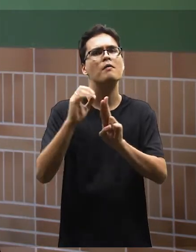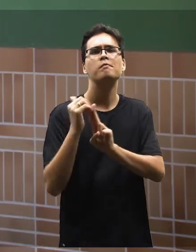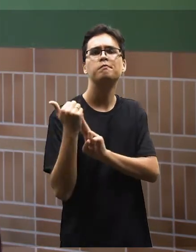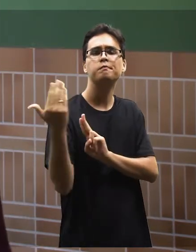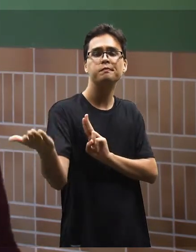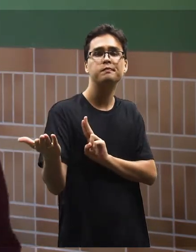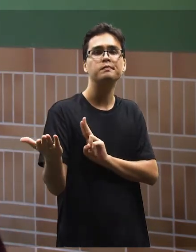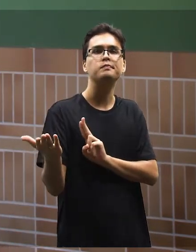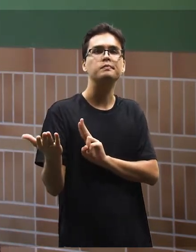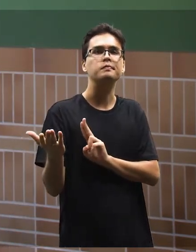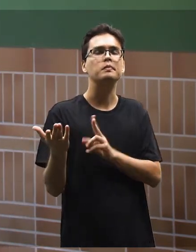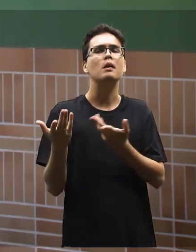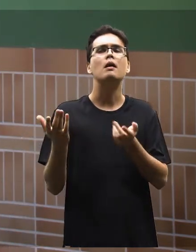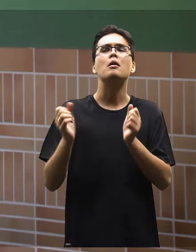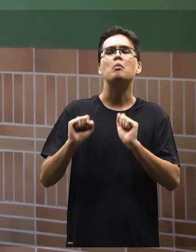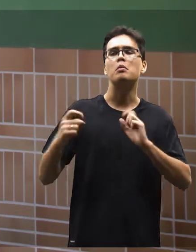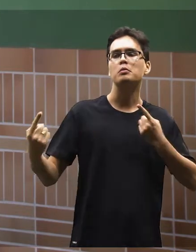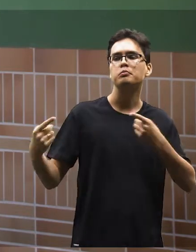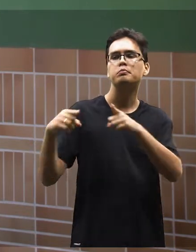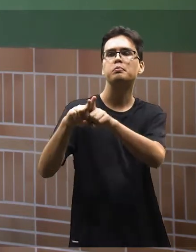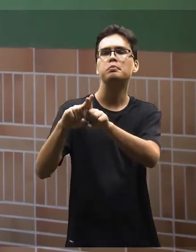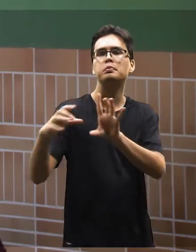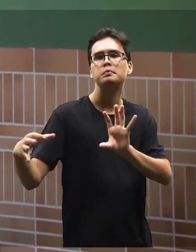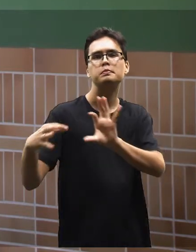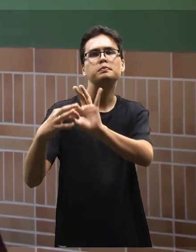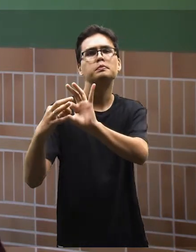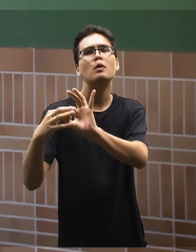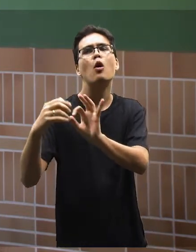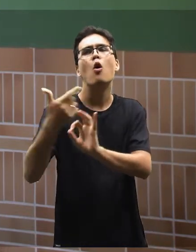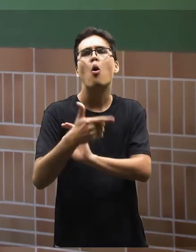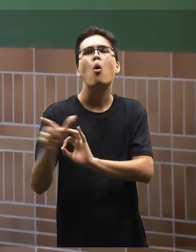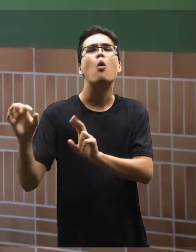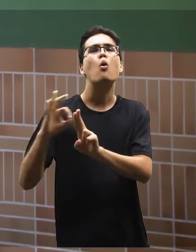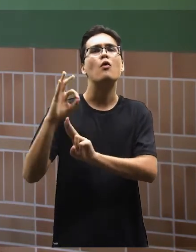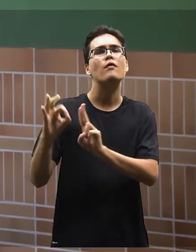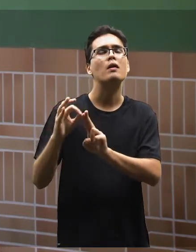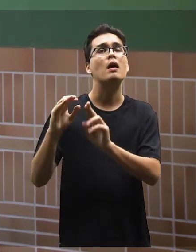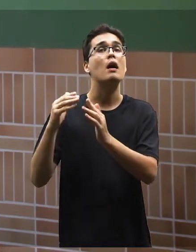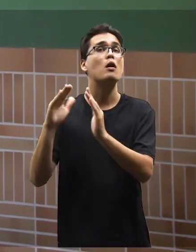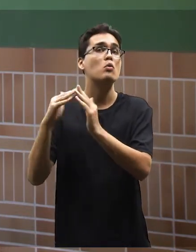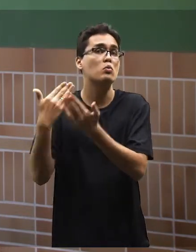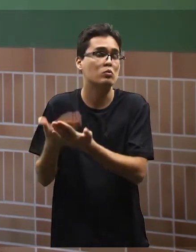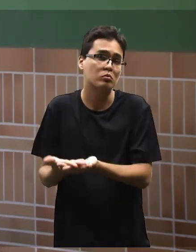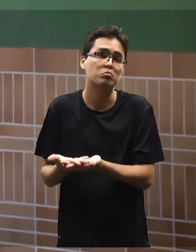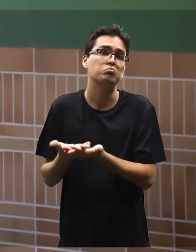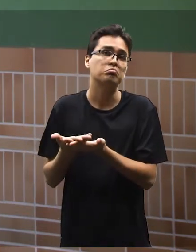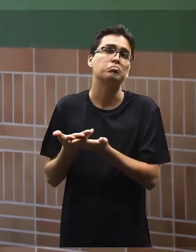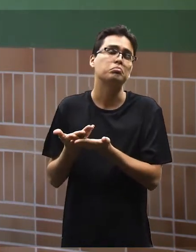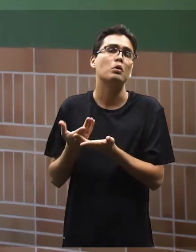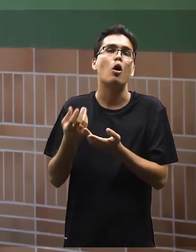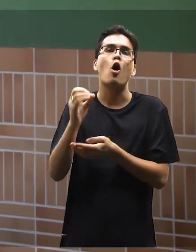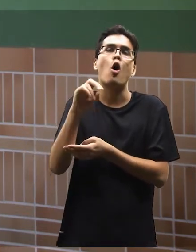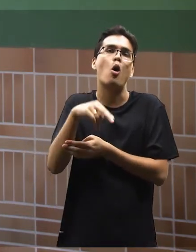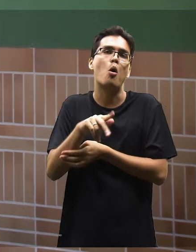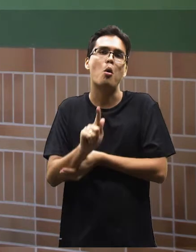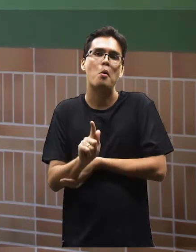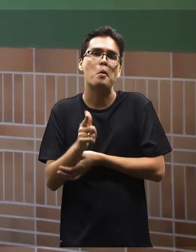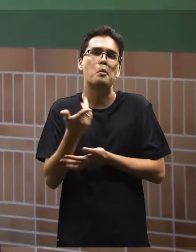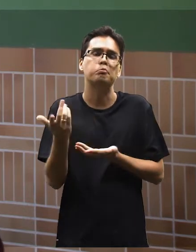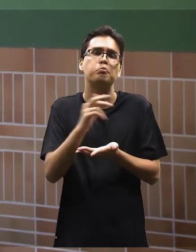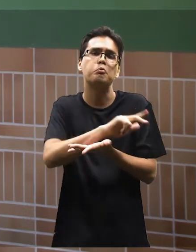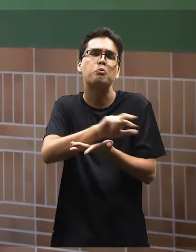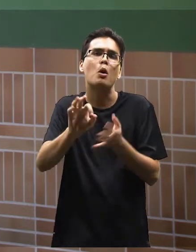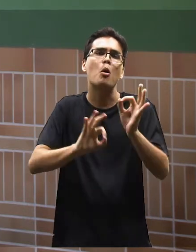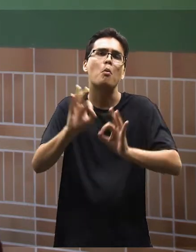da universidade também, levando a universidade e fazendo essas parcerias com outras universidades, com escolas, com